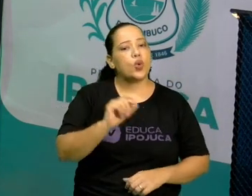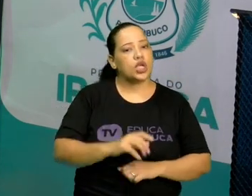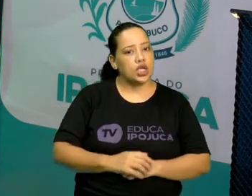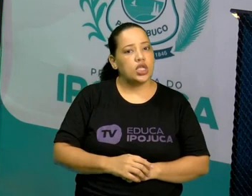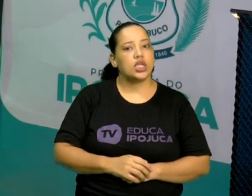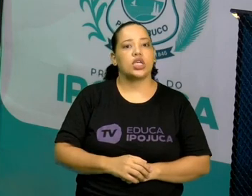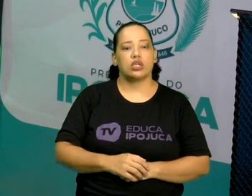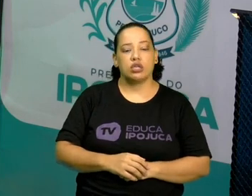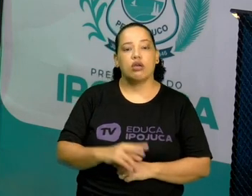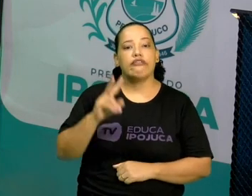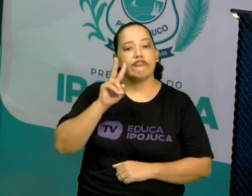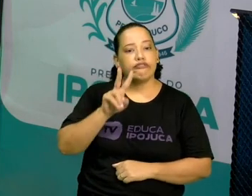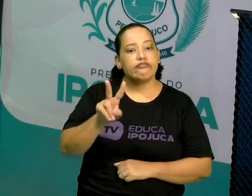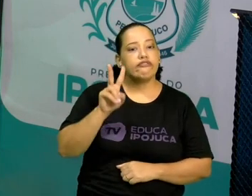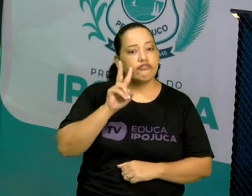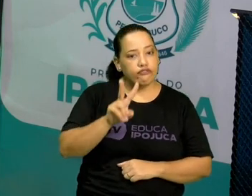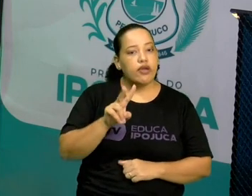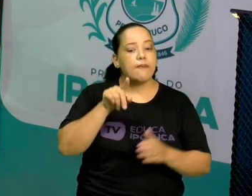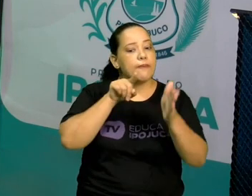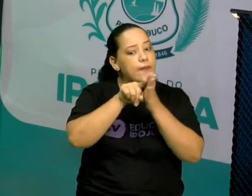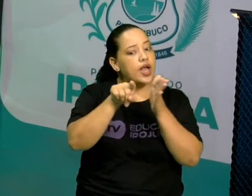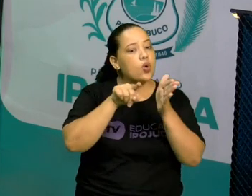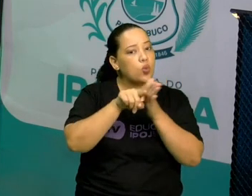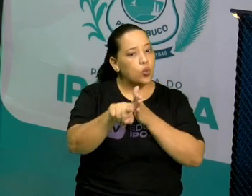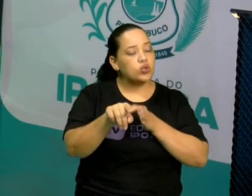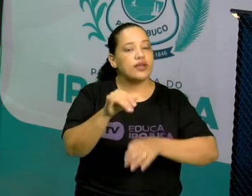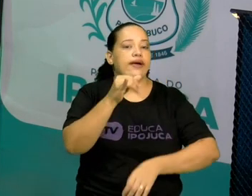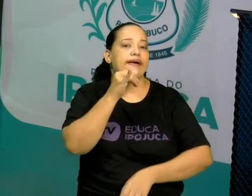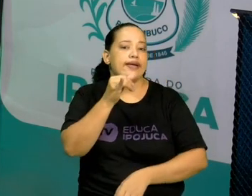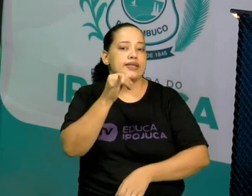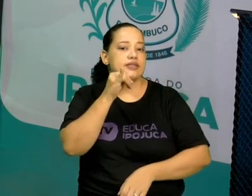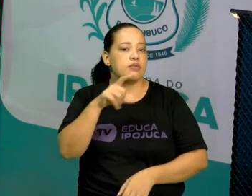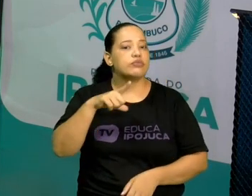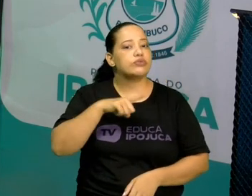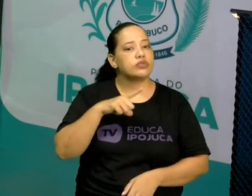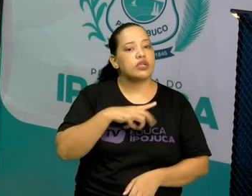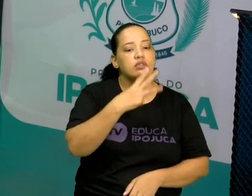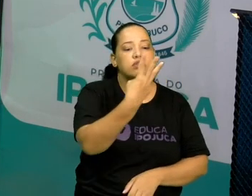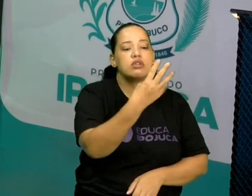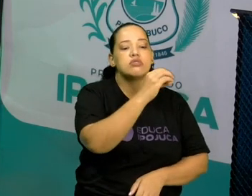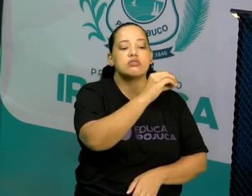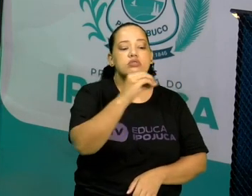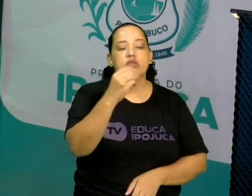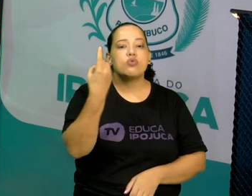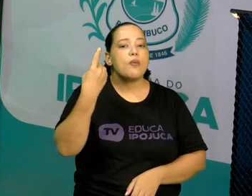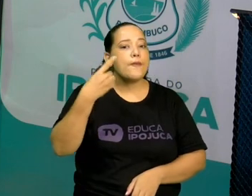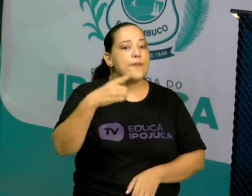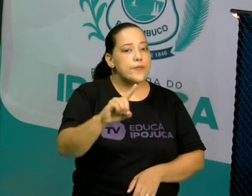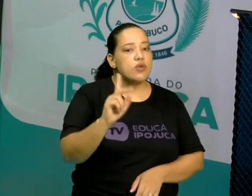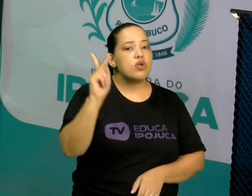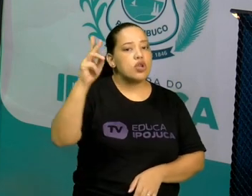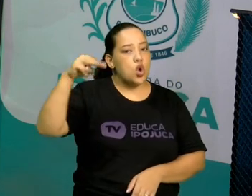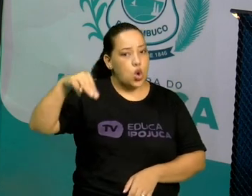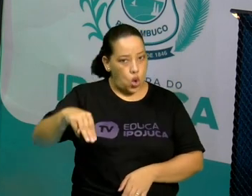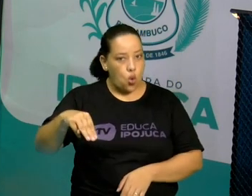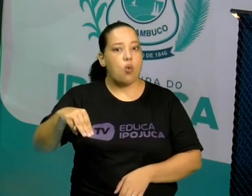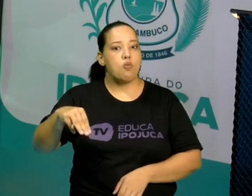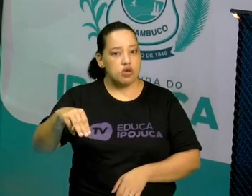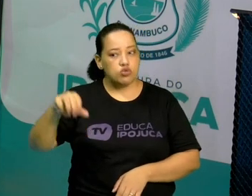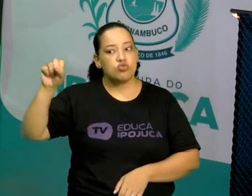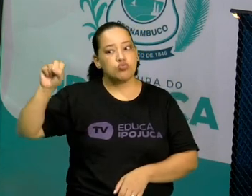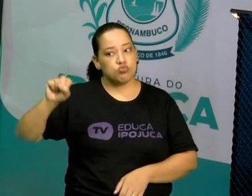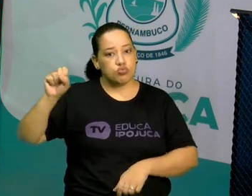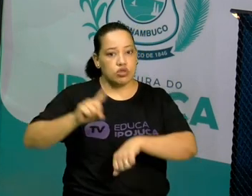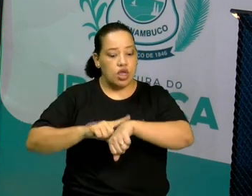enunciado. Nós mostramos 300 mil quilômetros por segundo. Já a nossa